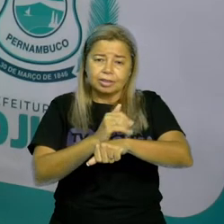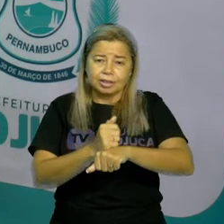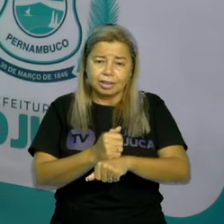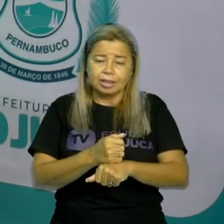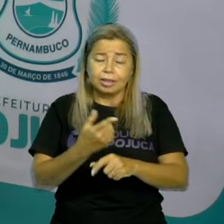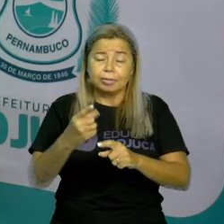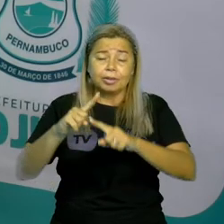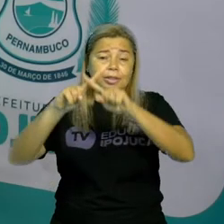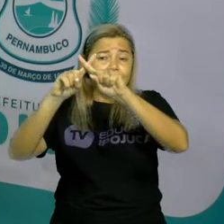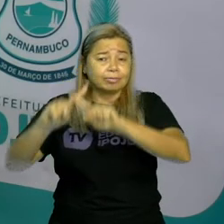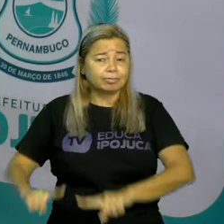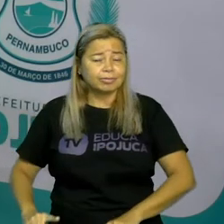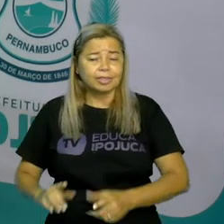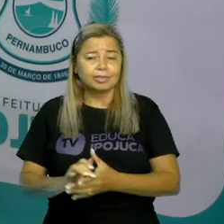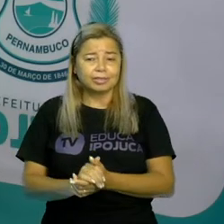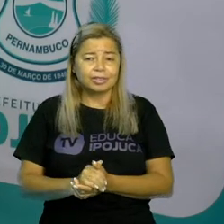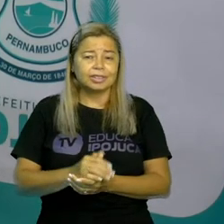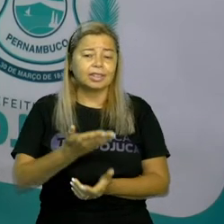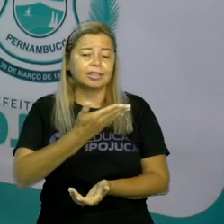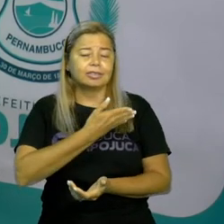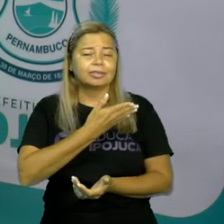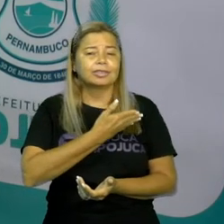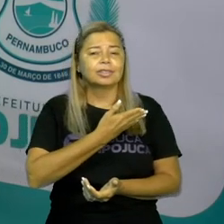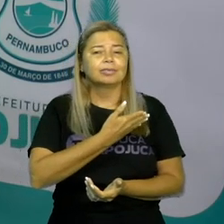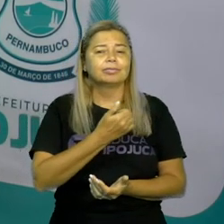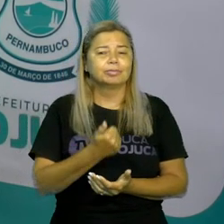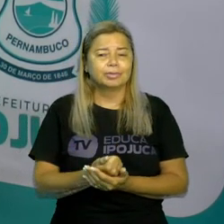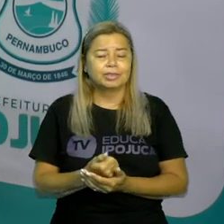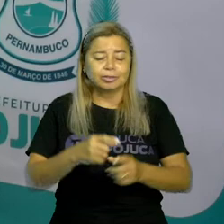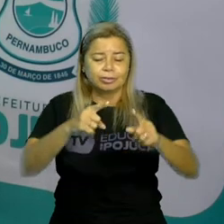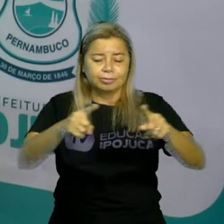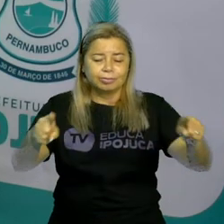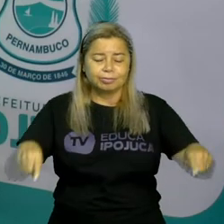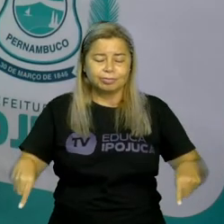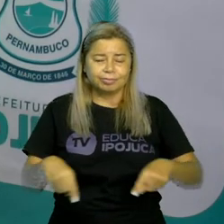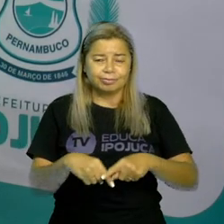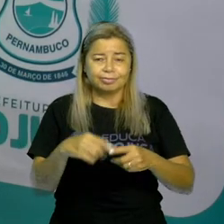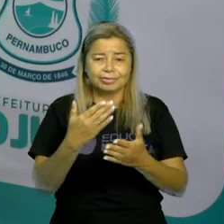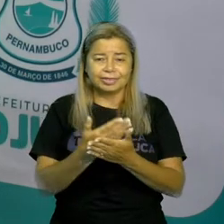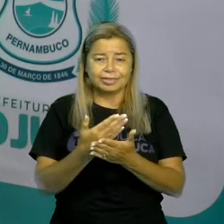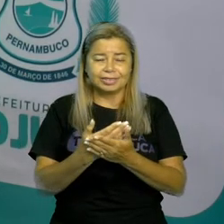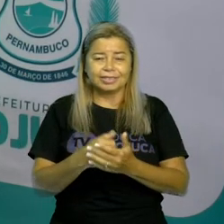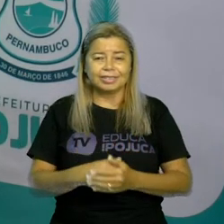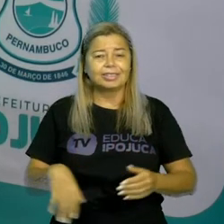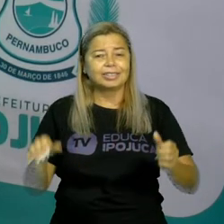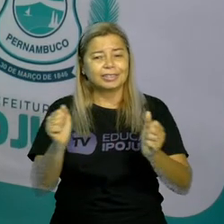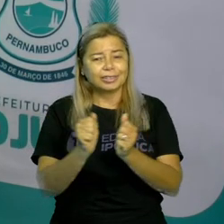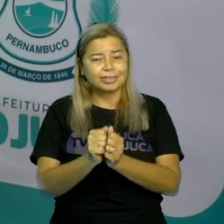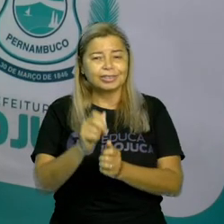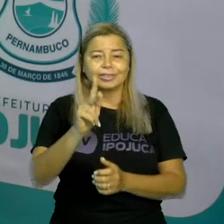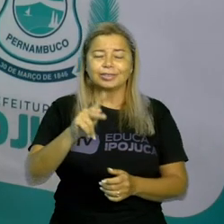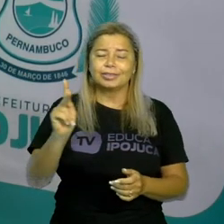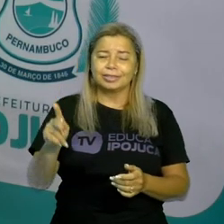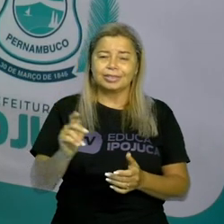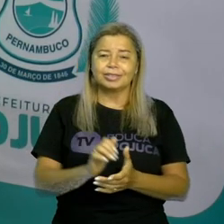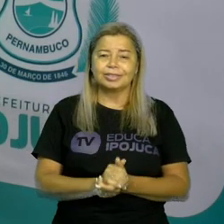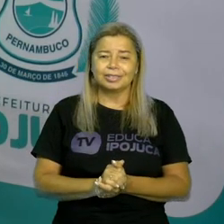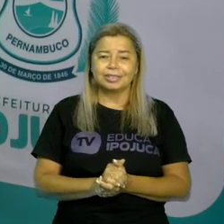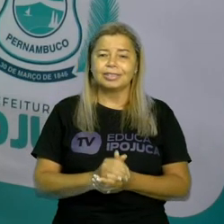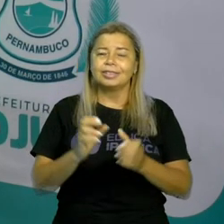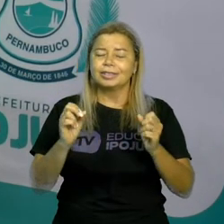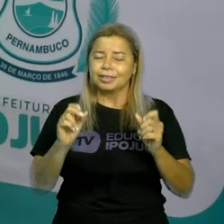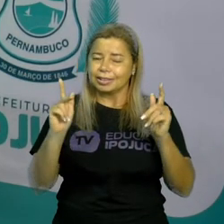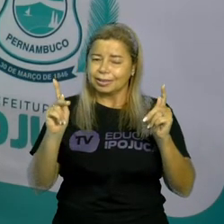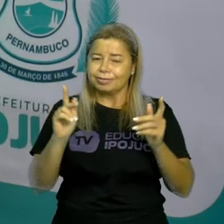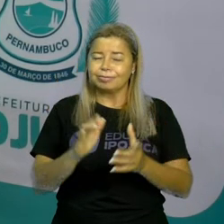desafiar os seus colegas na sala de aula, juntamente com os seus professores. Tá